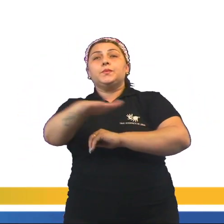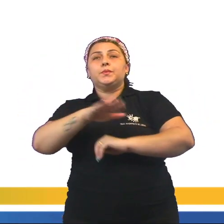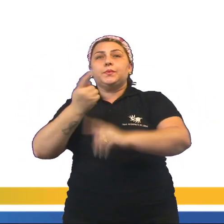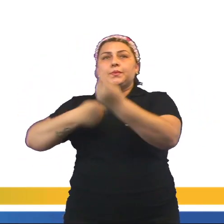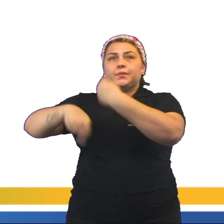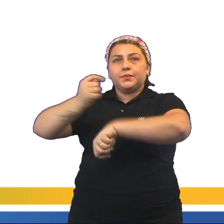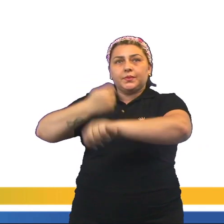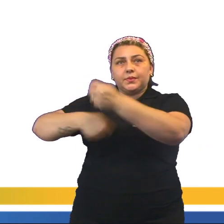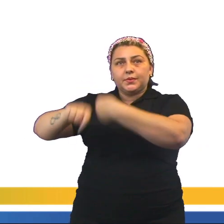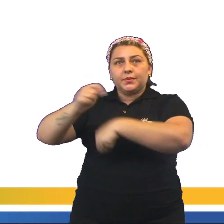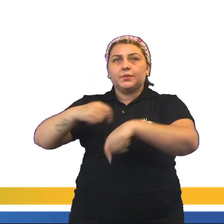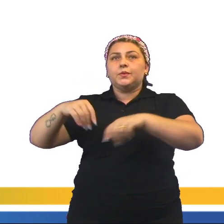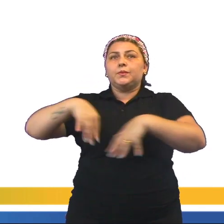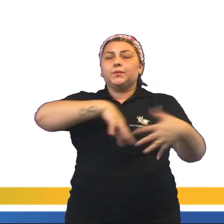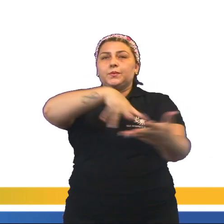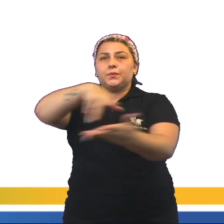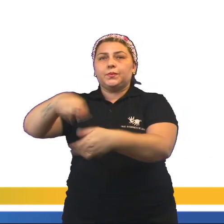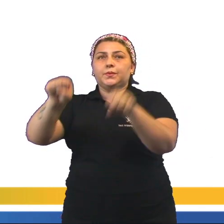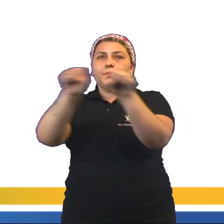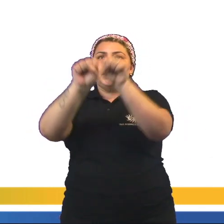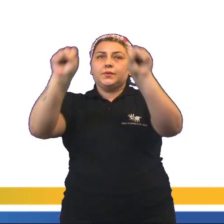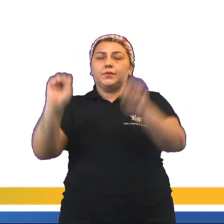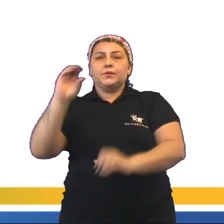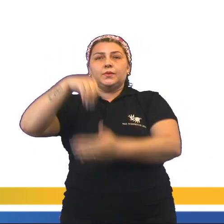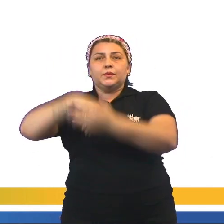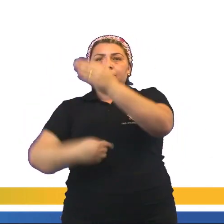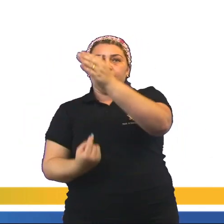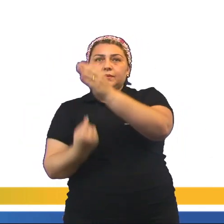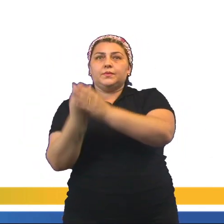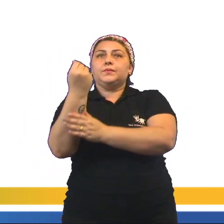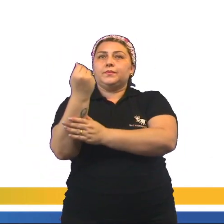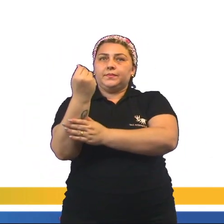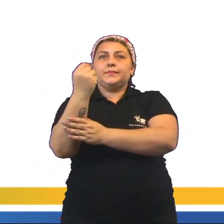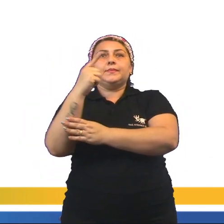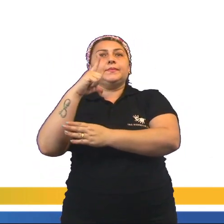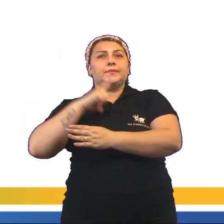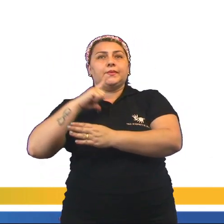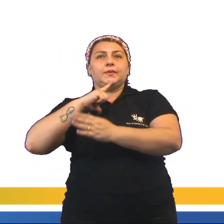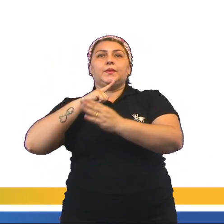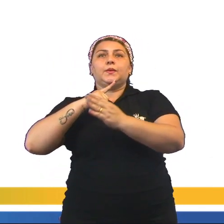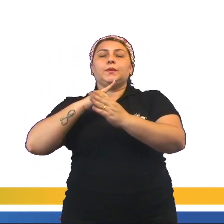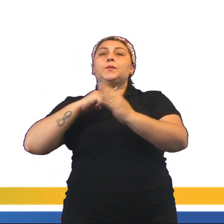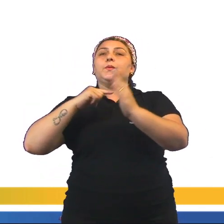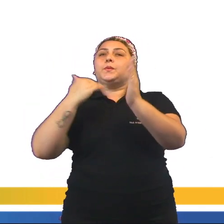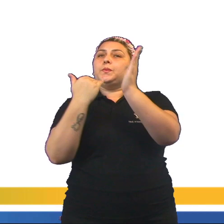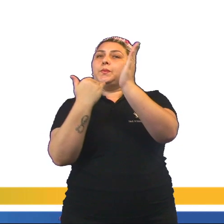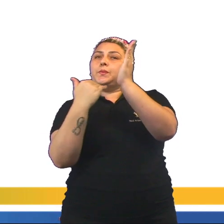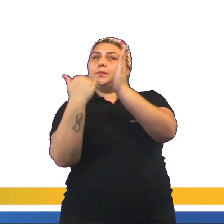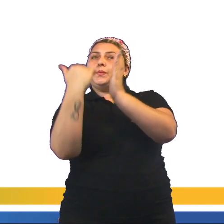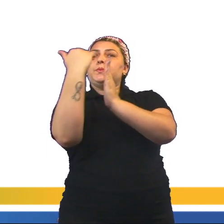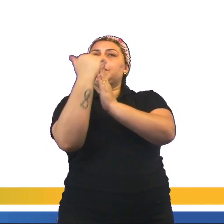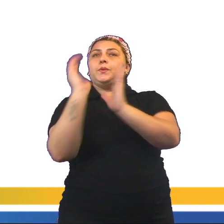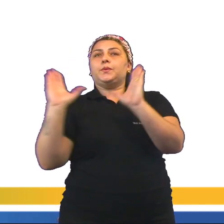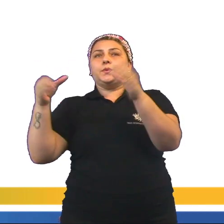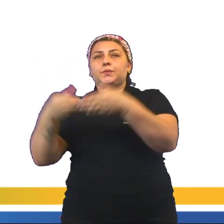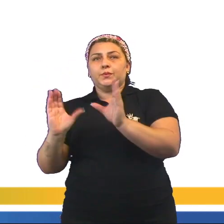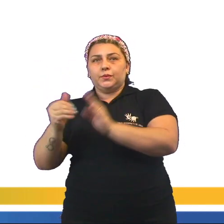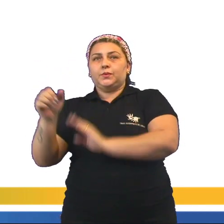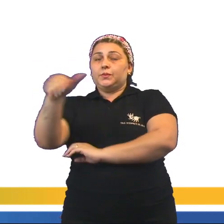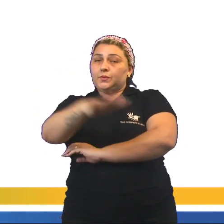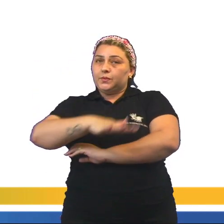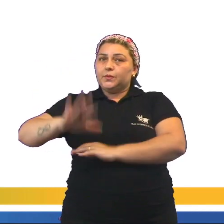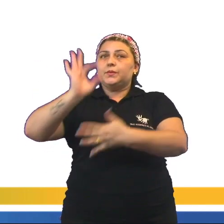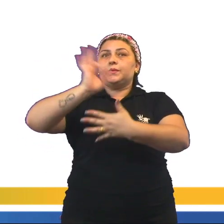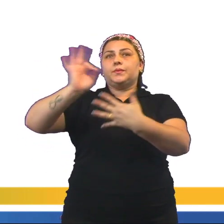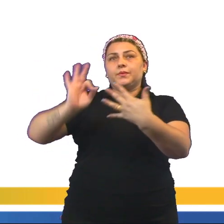socioeconômica do mundo em um sistema capitalista. Há uma hierarquia de grupos sociais,